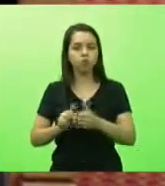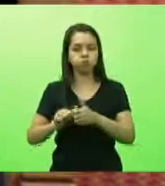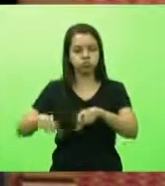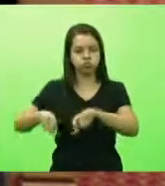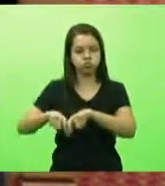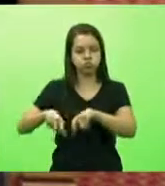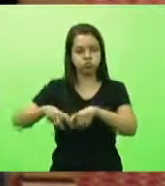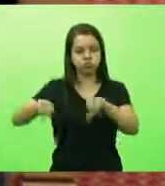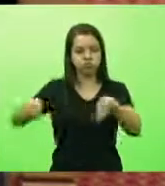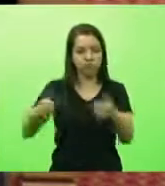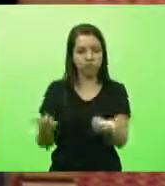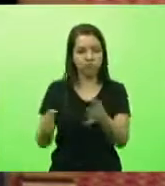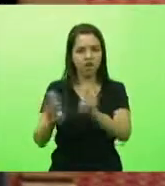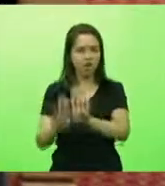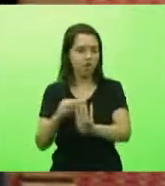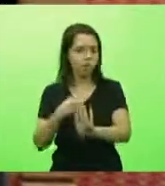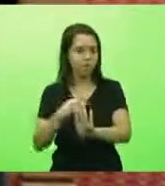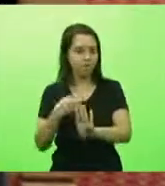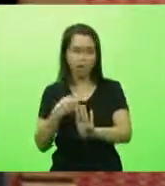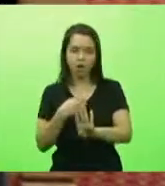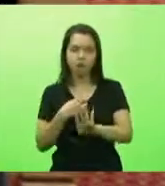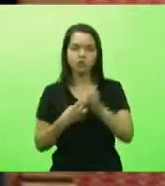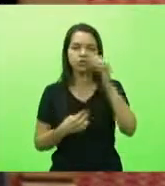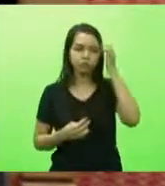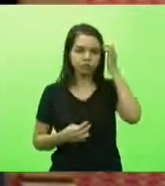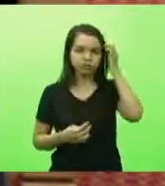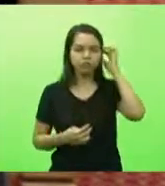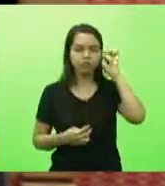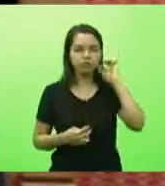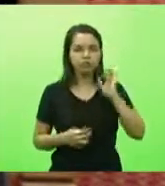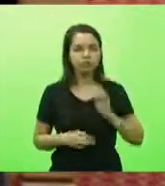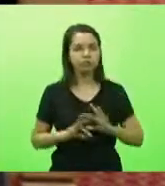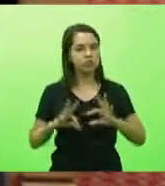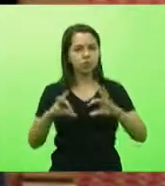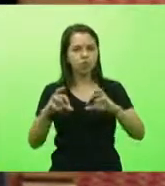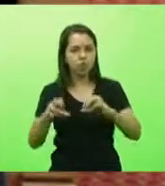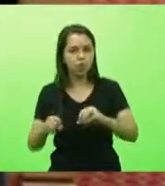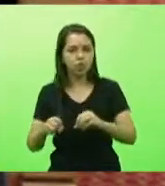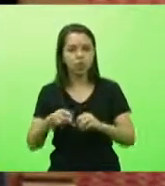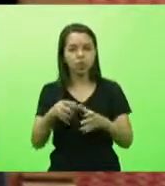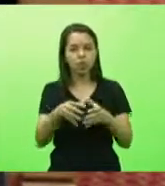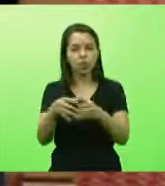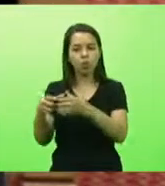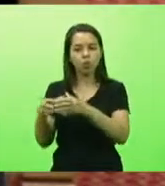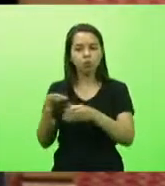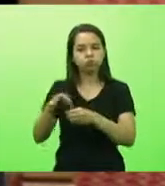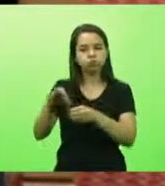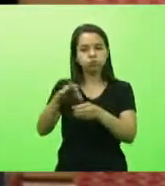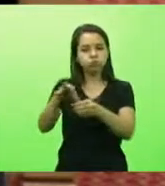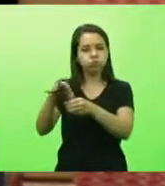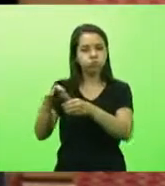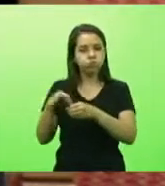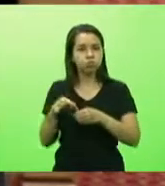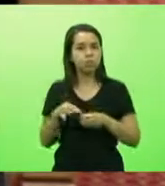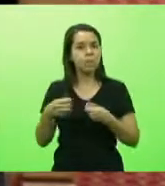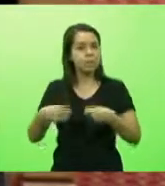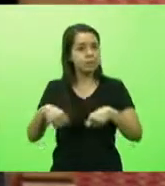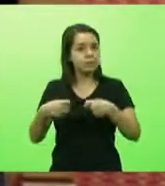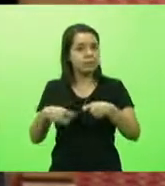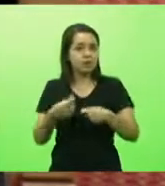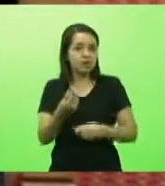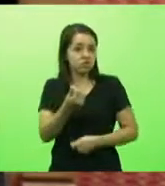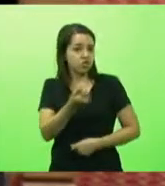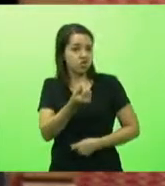Kretzer, enfim, todas essas entidades que dependem de renda, que